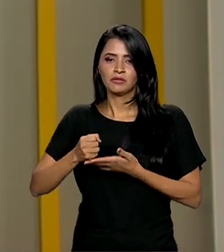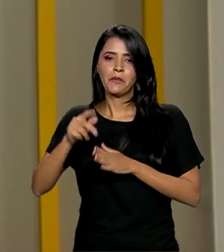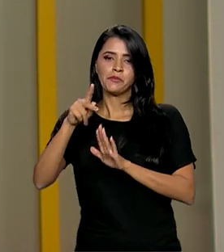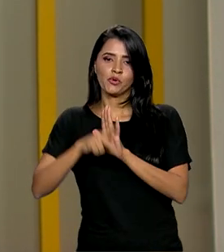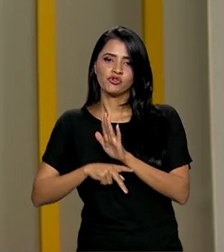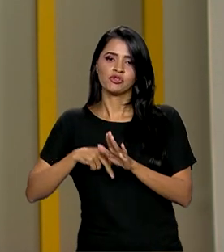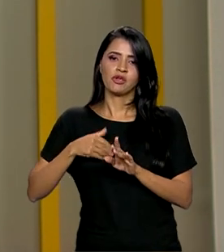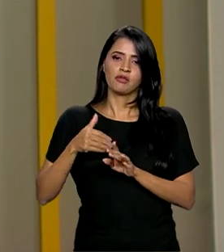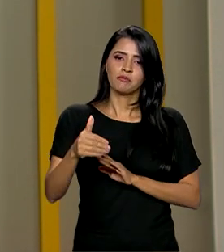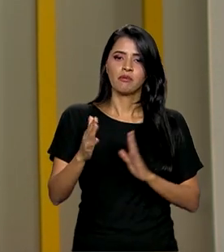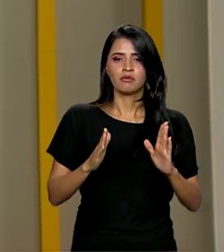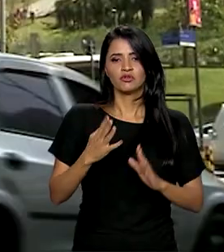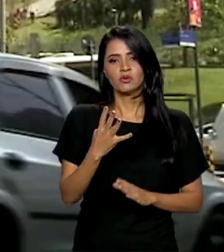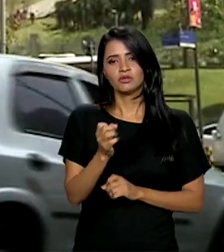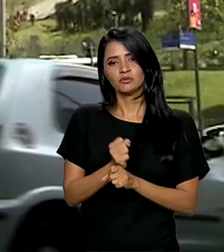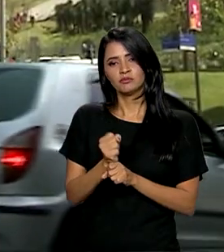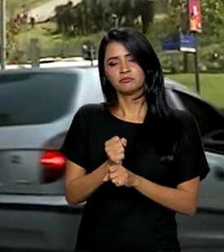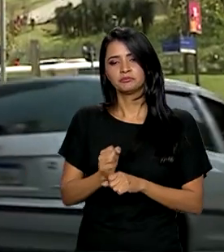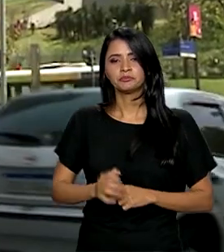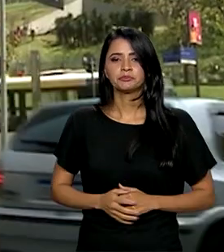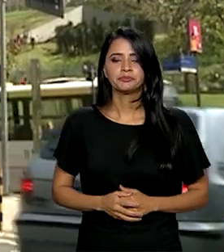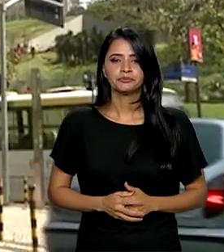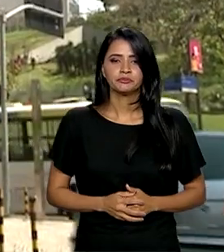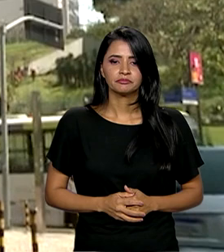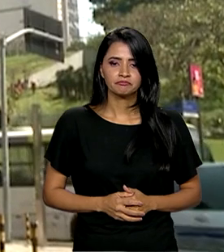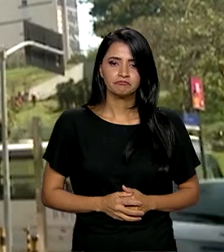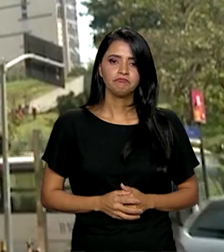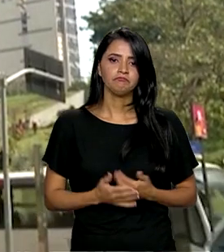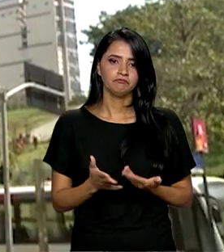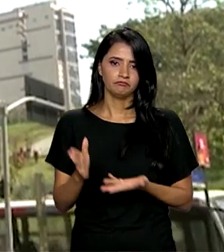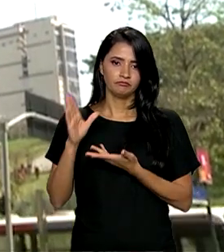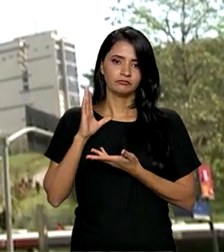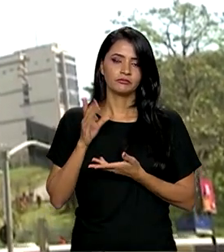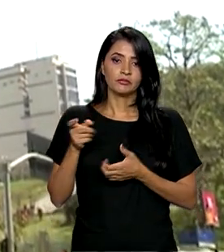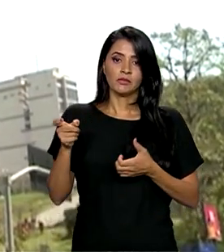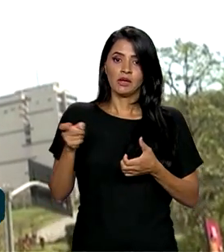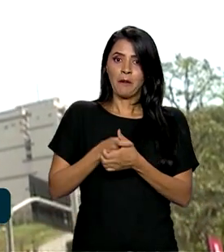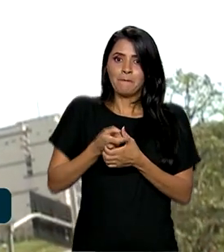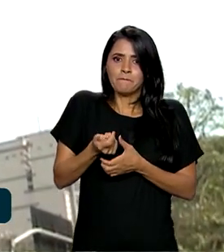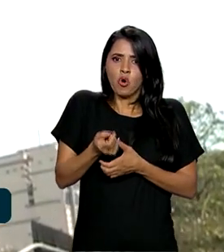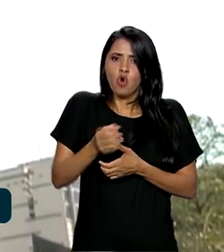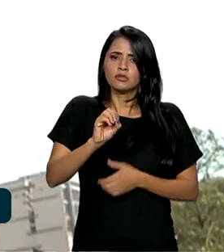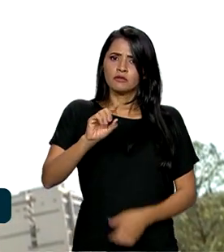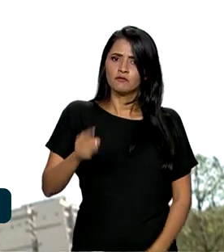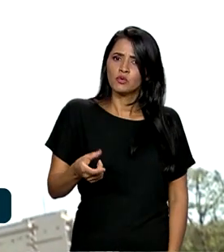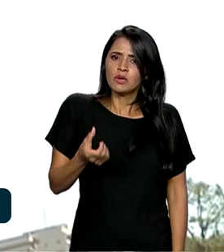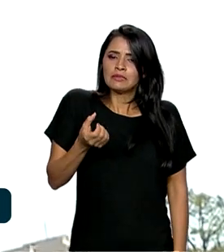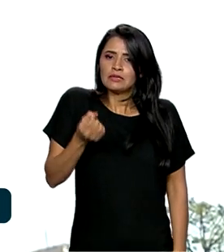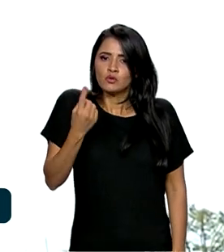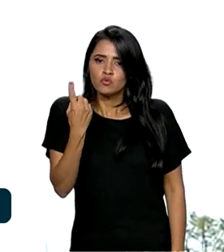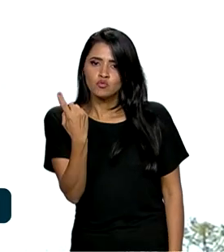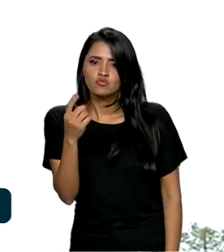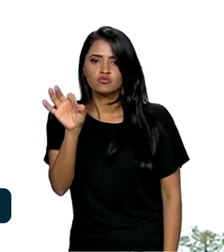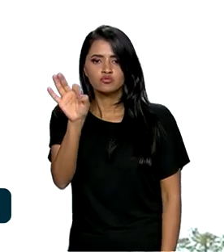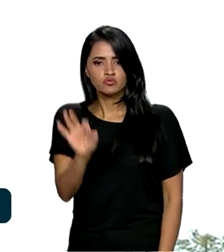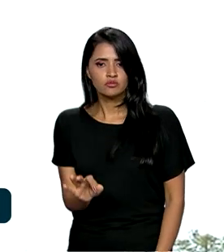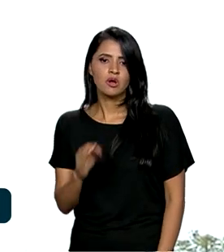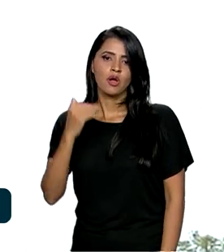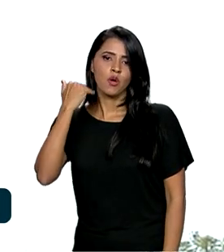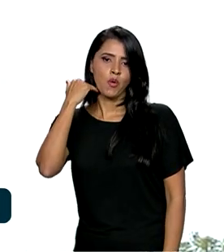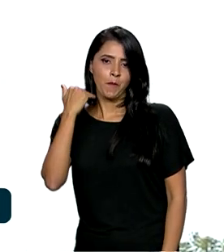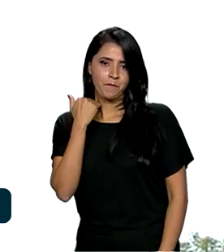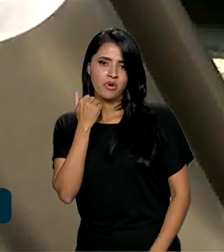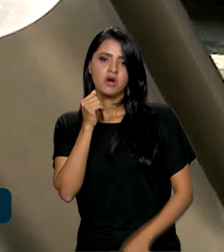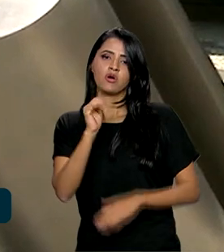os próximos quatro anos. Com a menor inadimplência da história em 0,01%, o Banco Nacional de